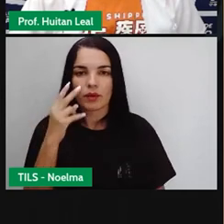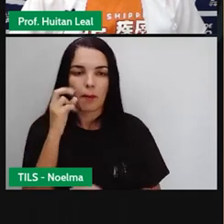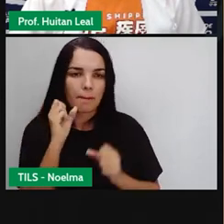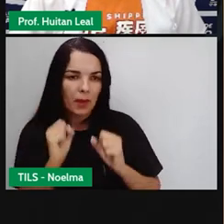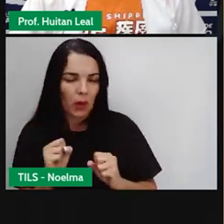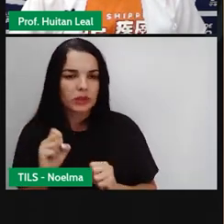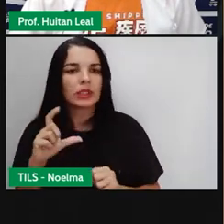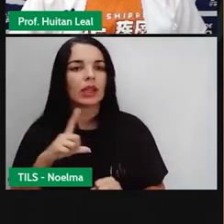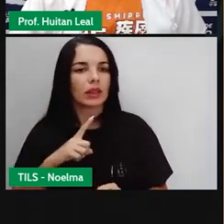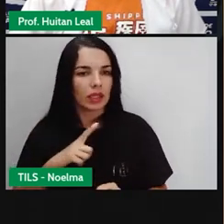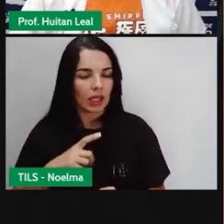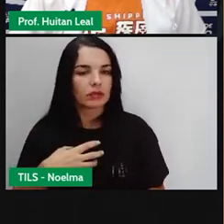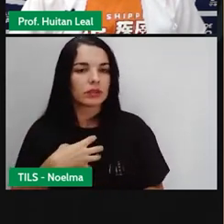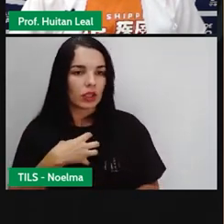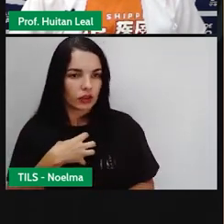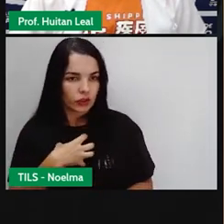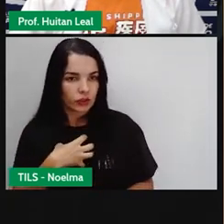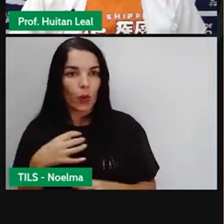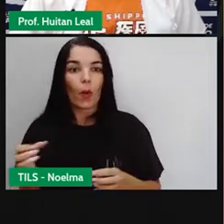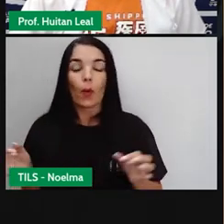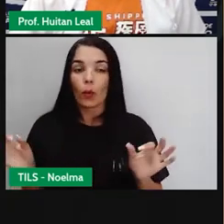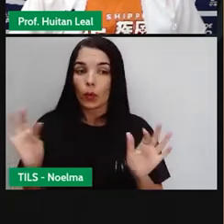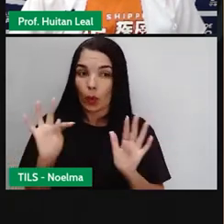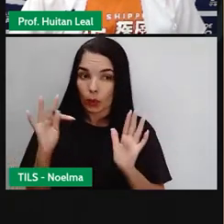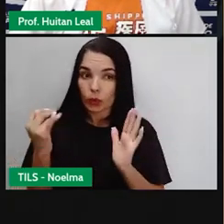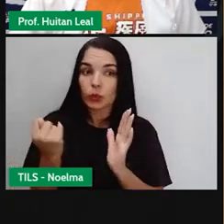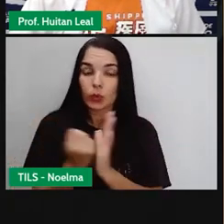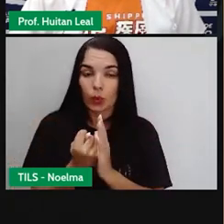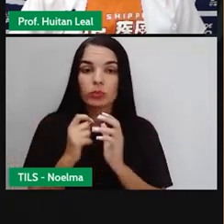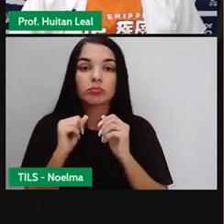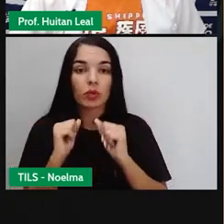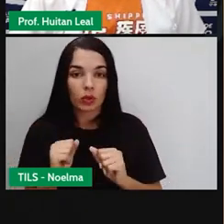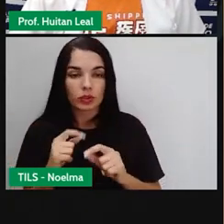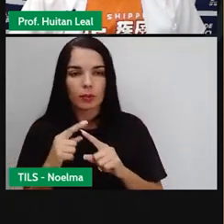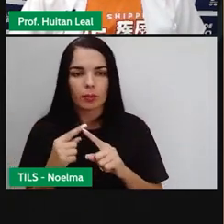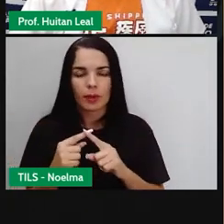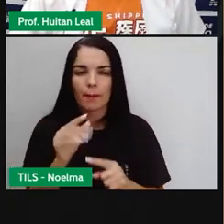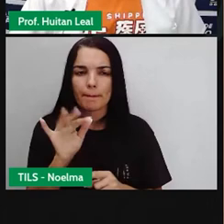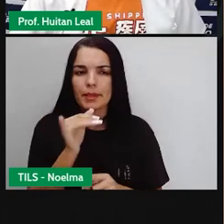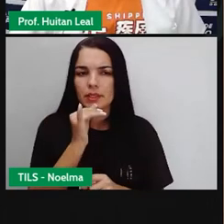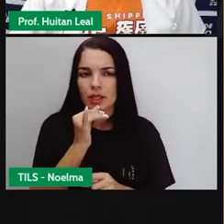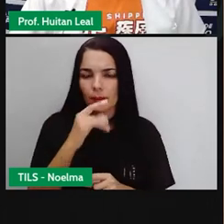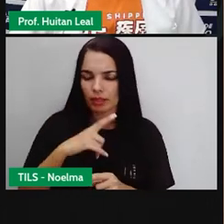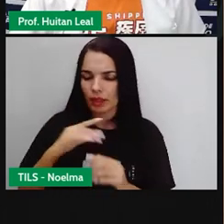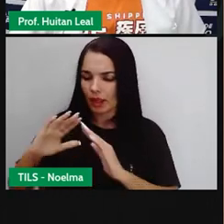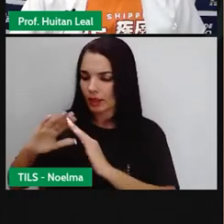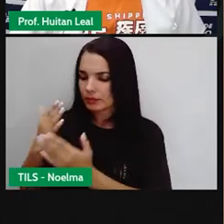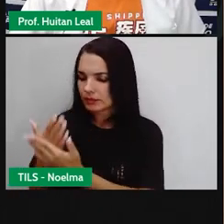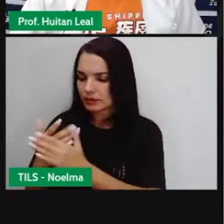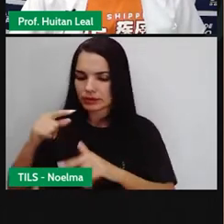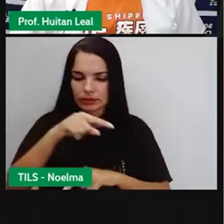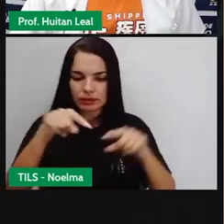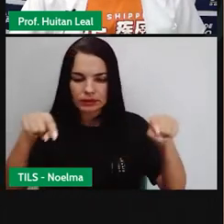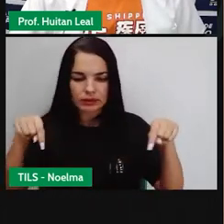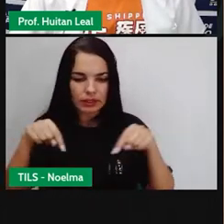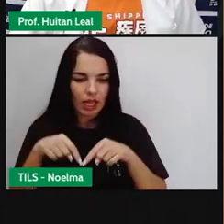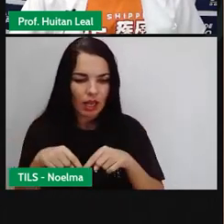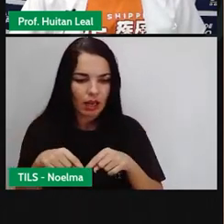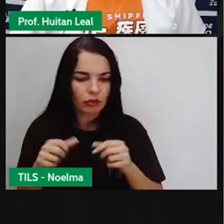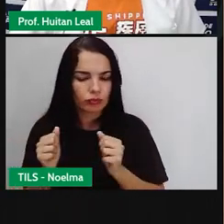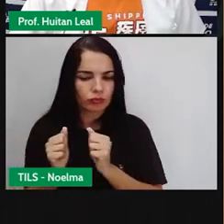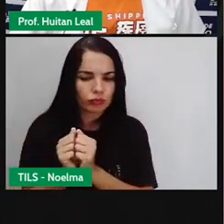por exemplo, você está na sala de aula conversando com um colega e, de repente, a professora fala